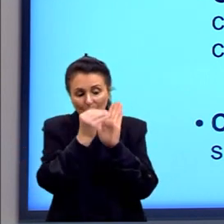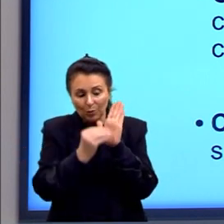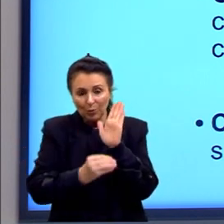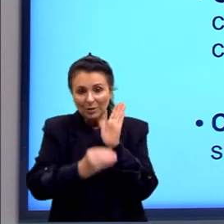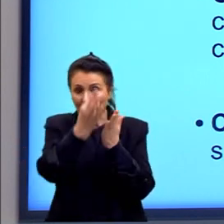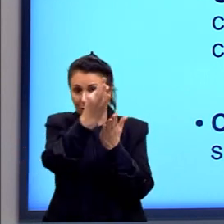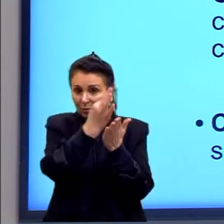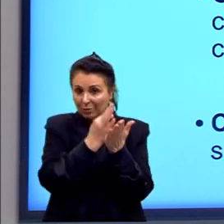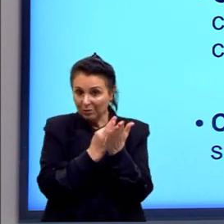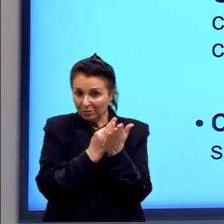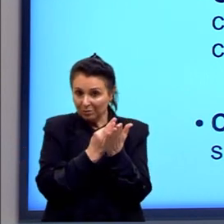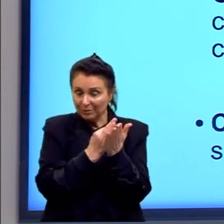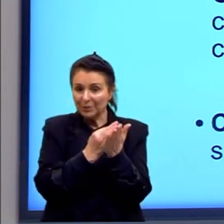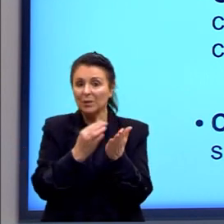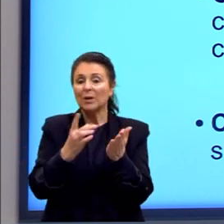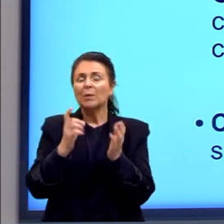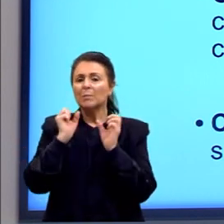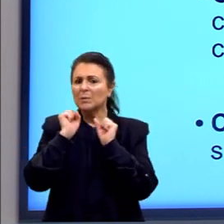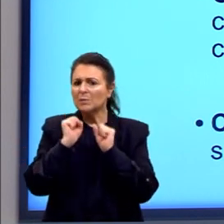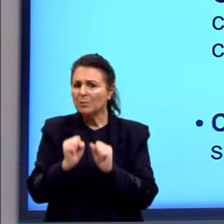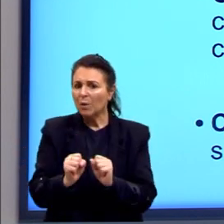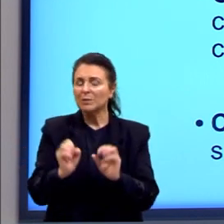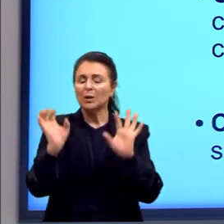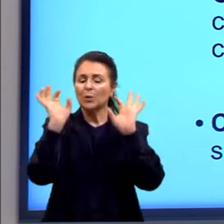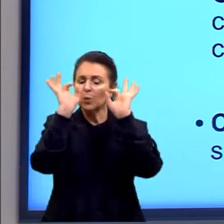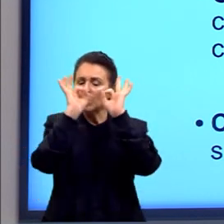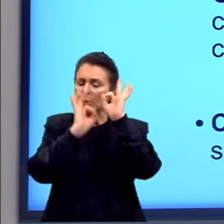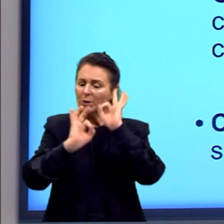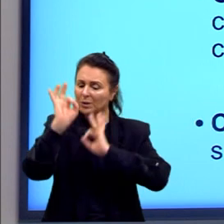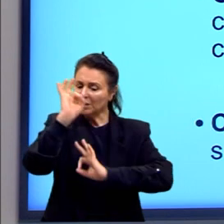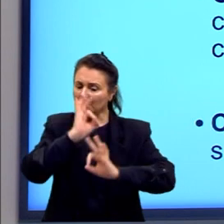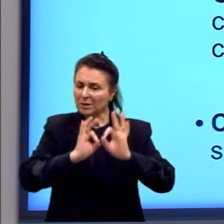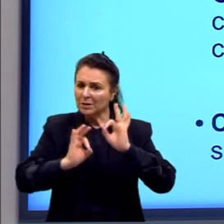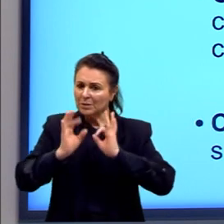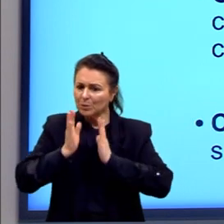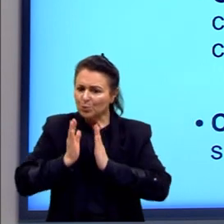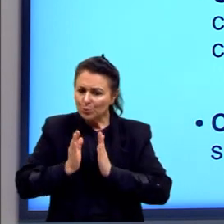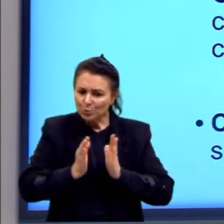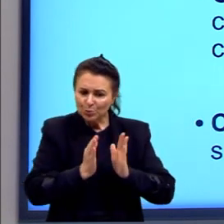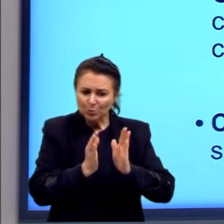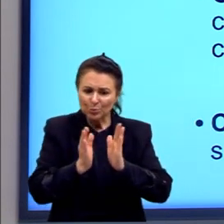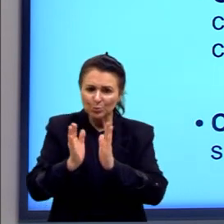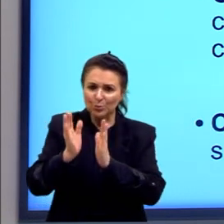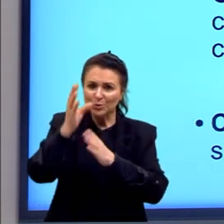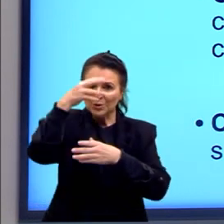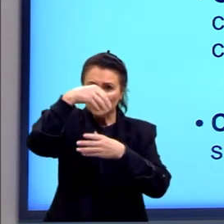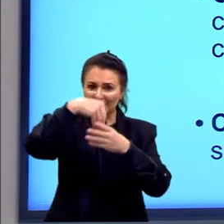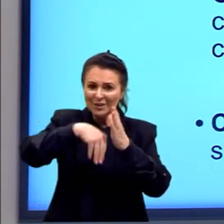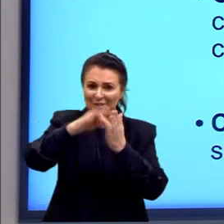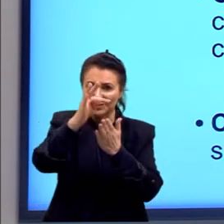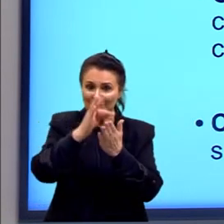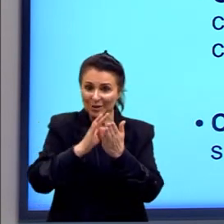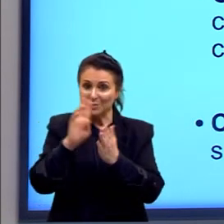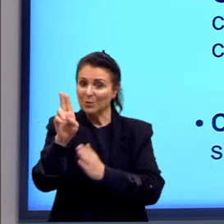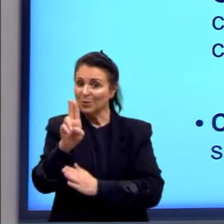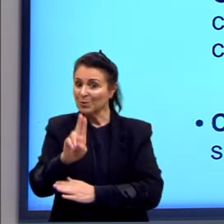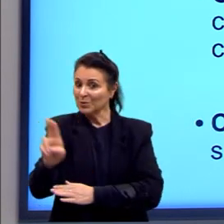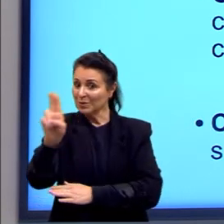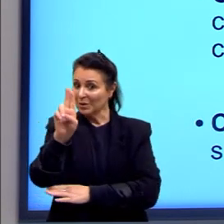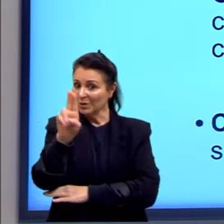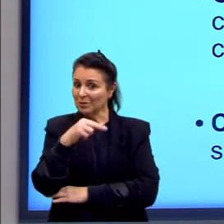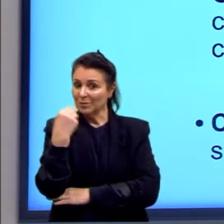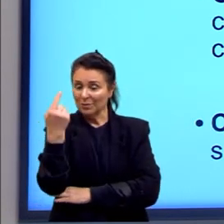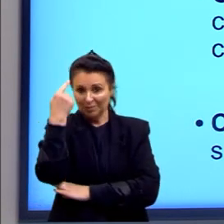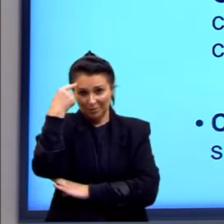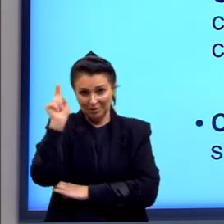texto para que a gente possa ir formando o caminho a se percorrer com as nossas ideias. Para